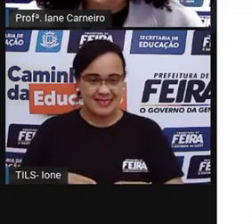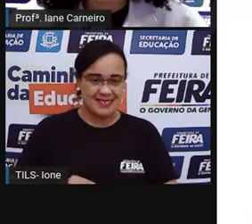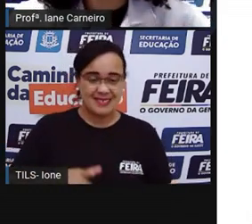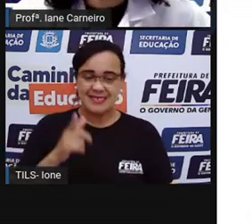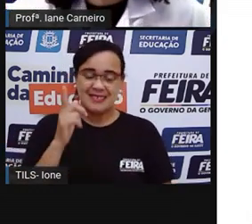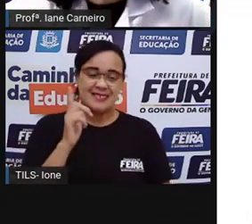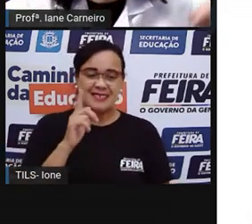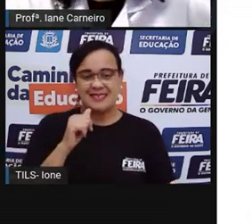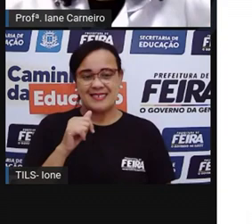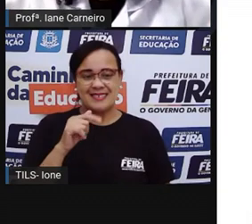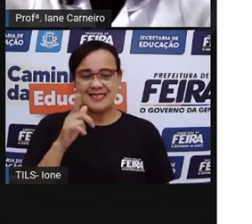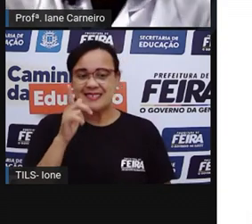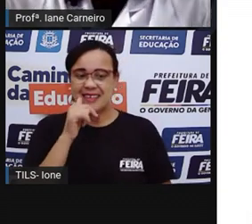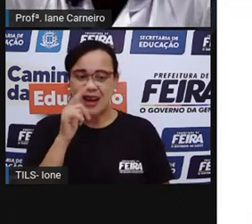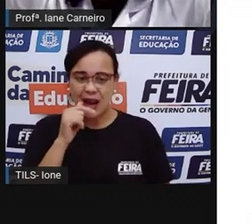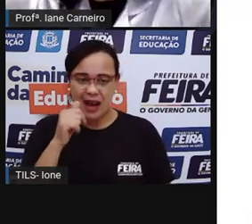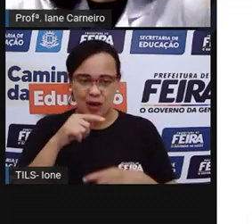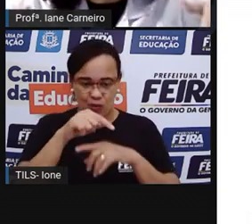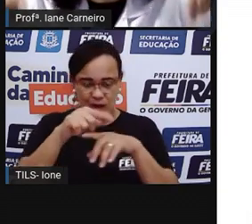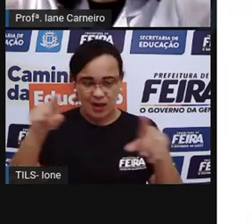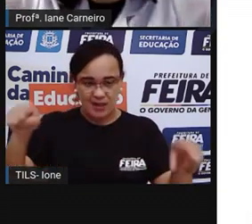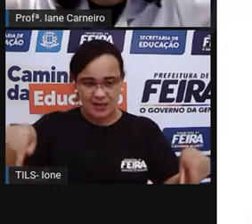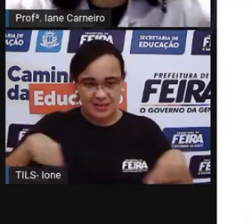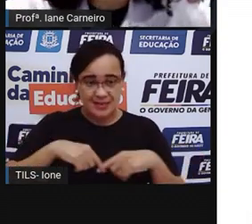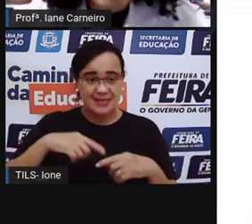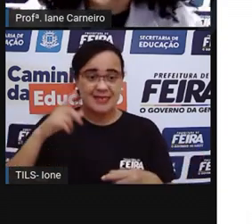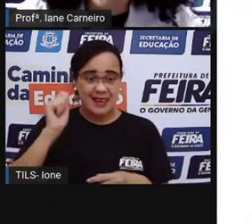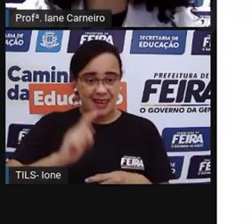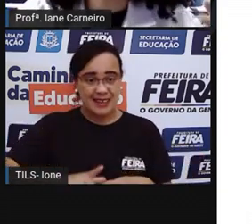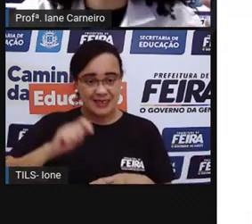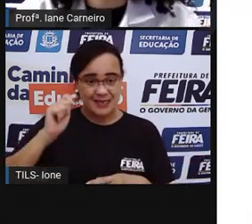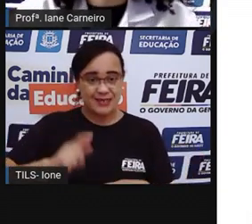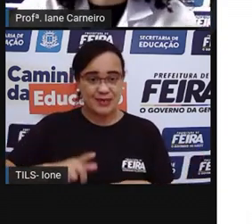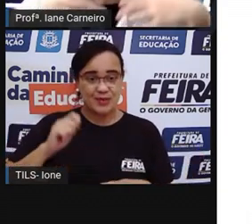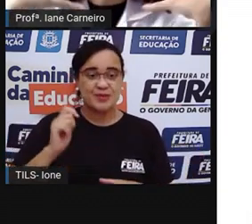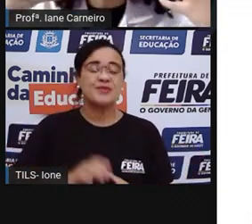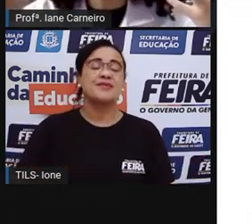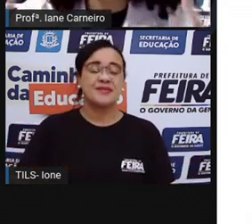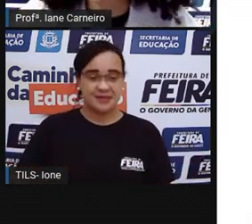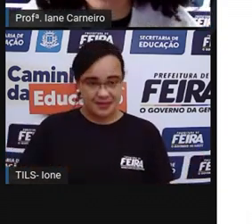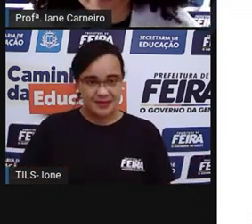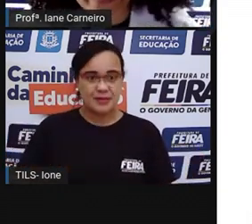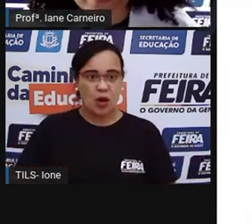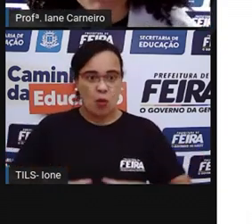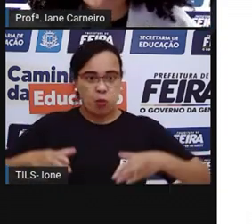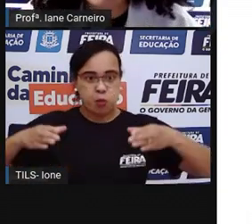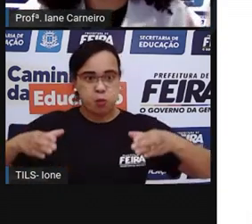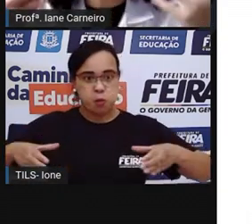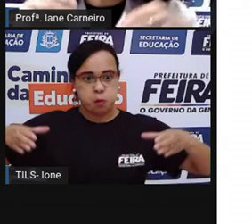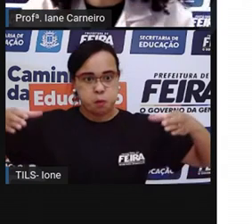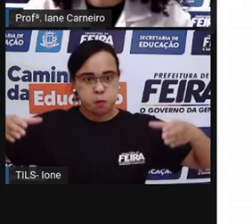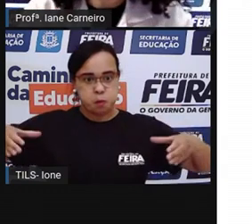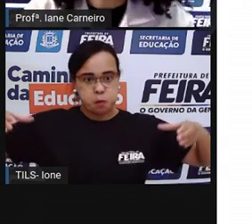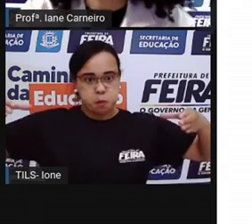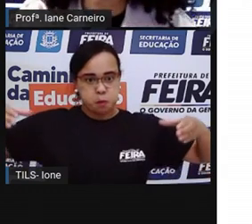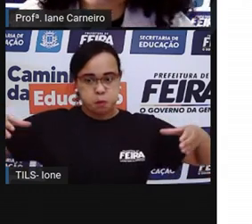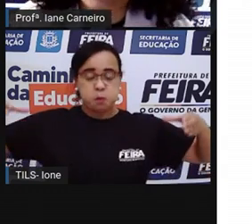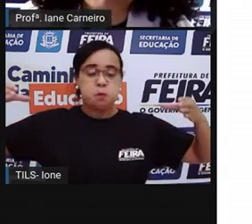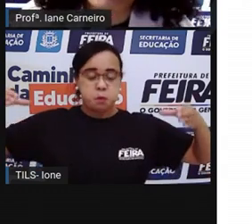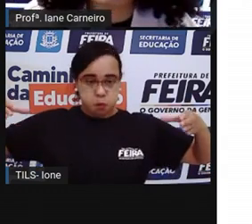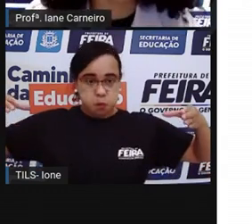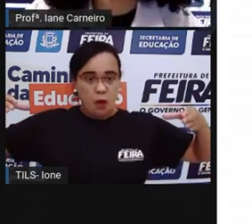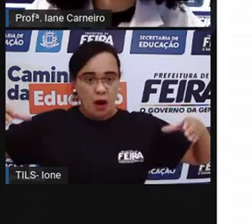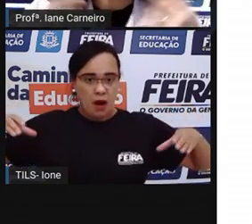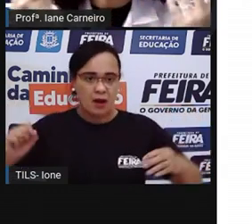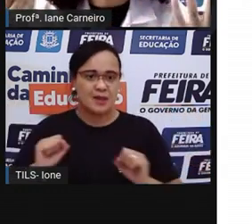bambolê, ó, o bambolê sobe e a bola de sabão fica do tamanho da criança. Só que para essa bola de